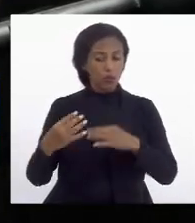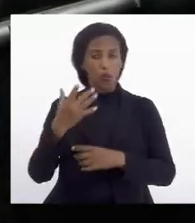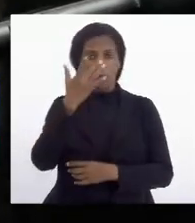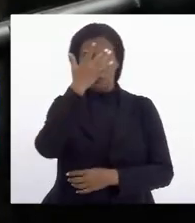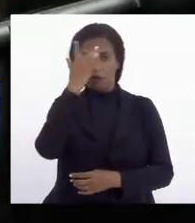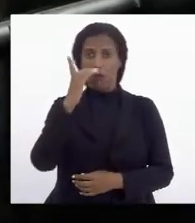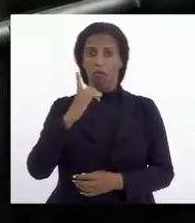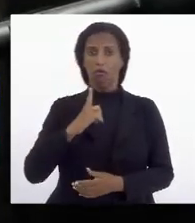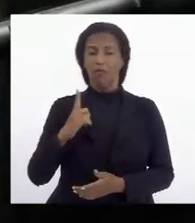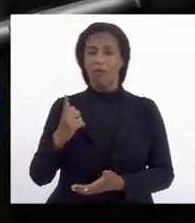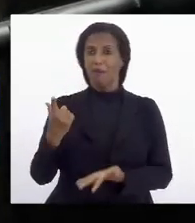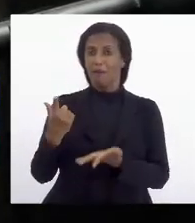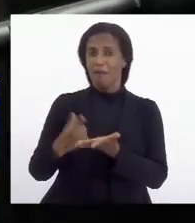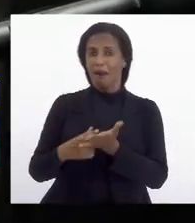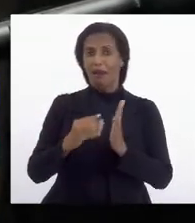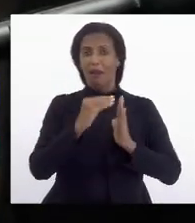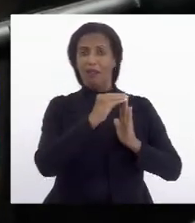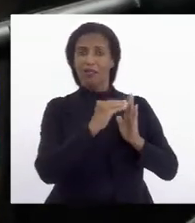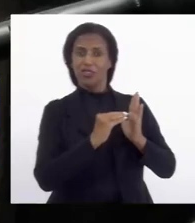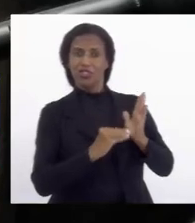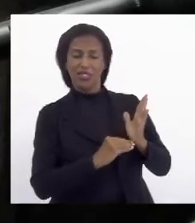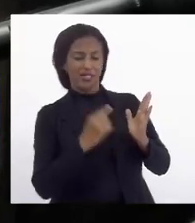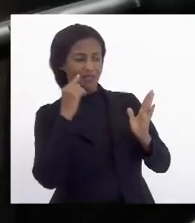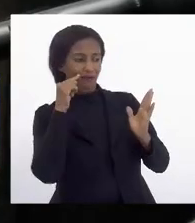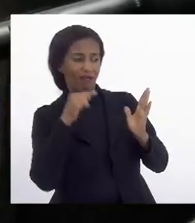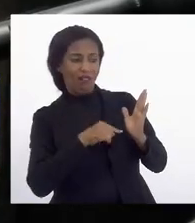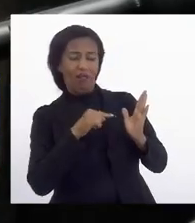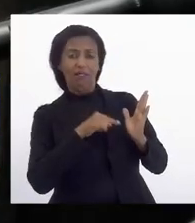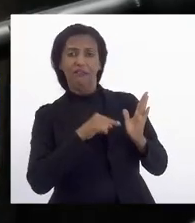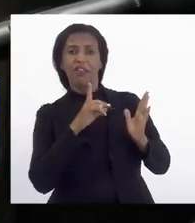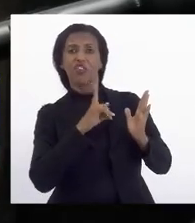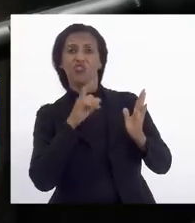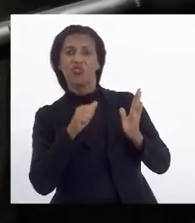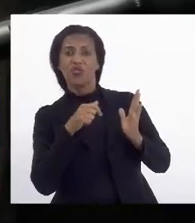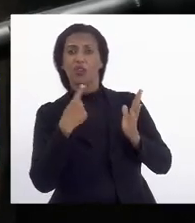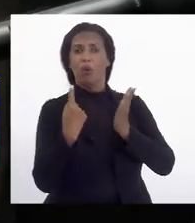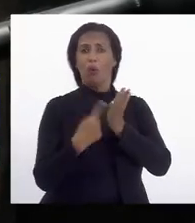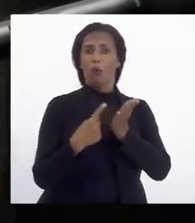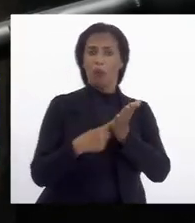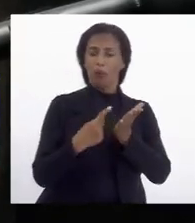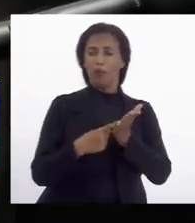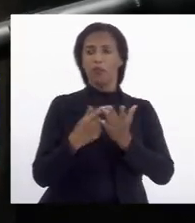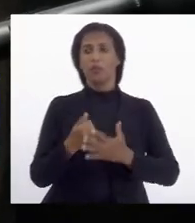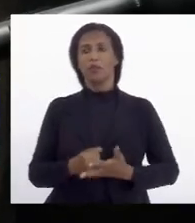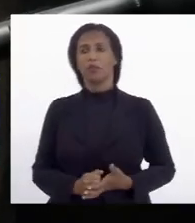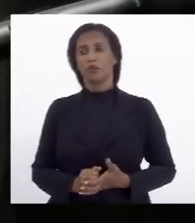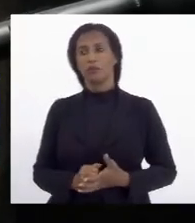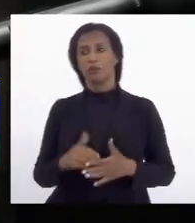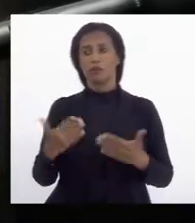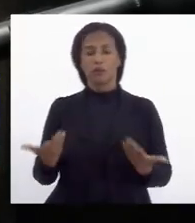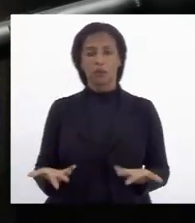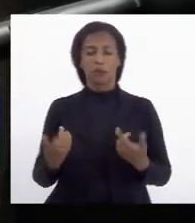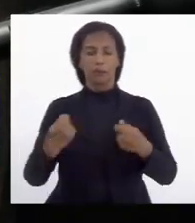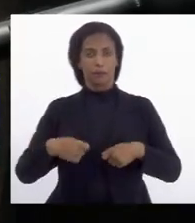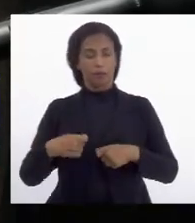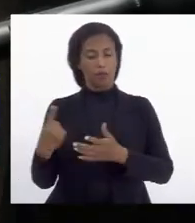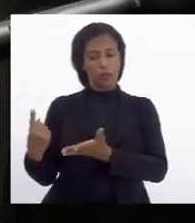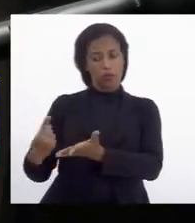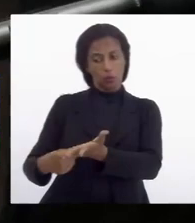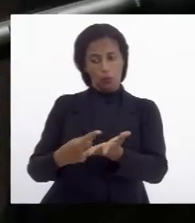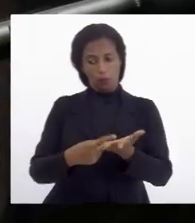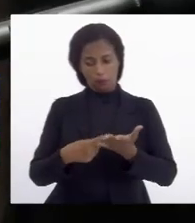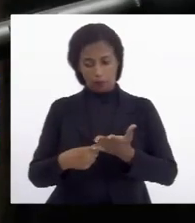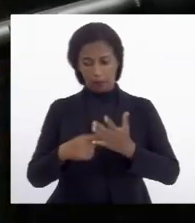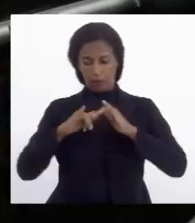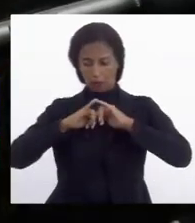tem agendas né tem agendas do lado de fora tem compromissos então a gente se compromete a